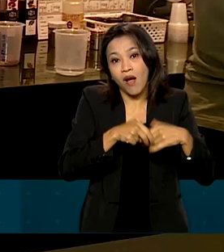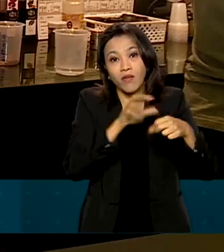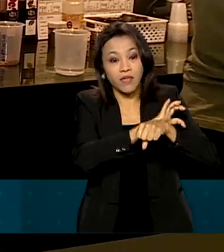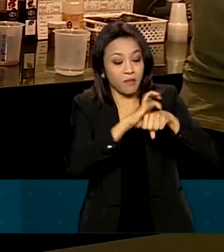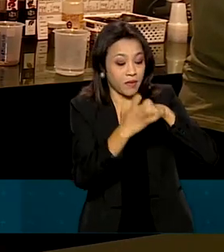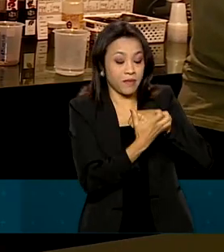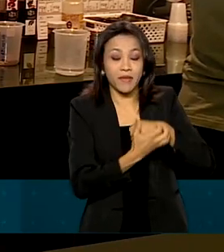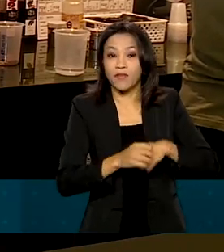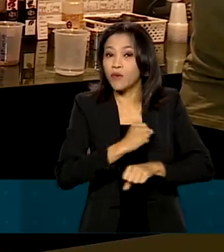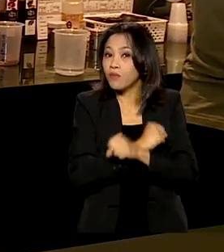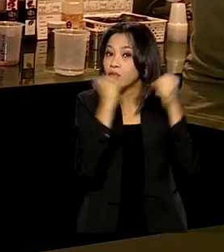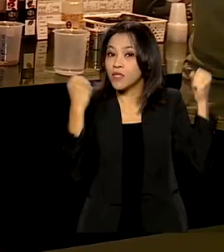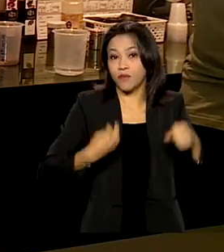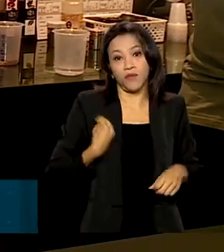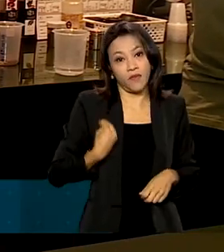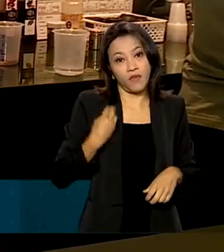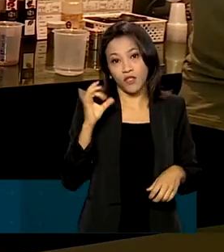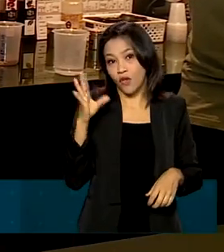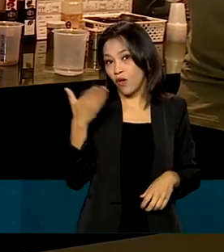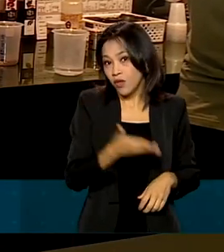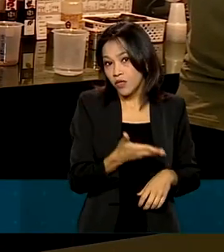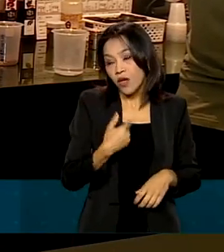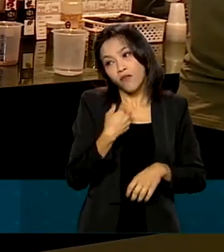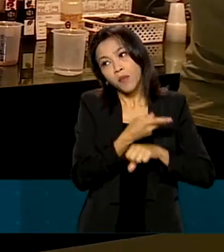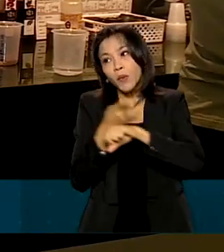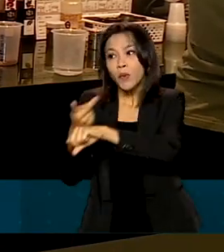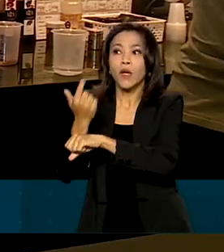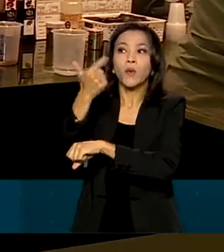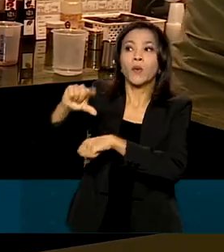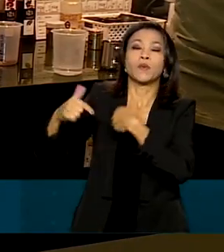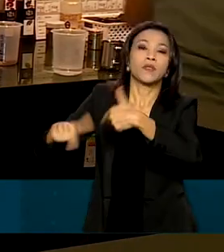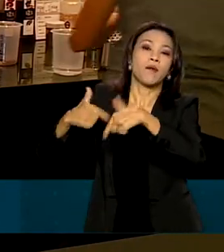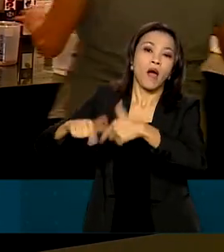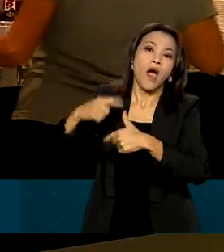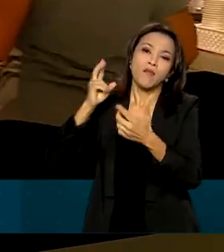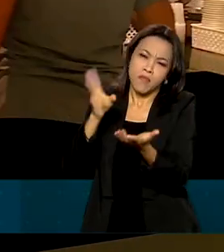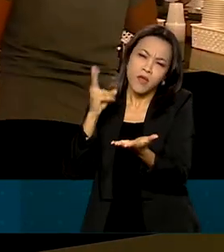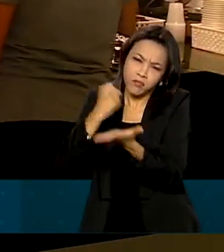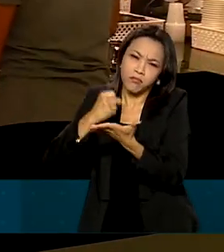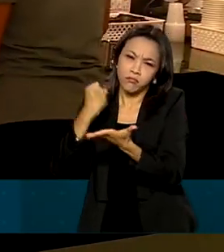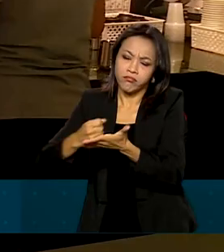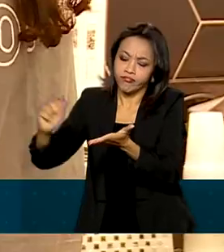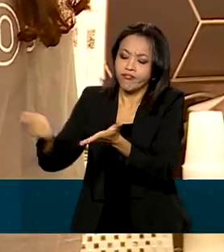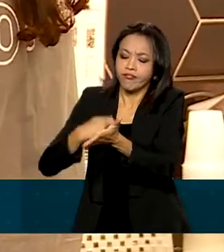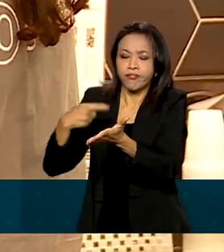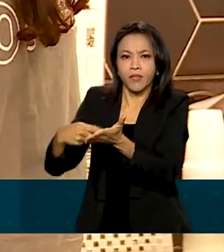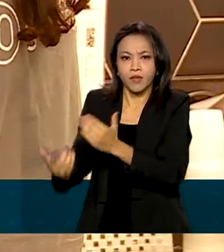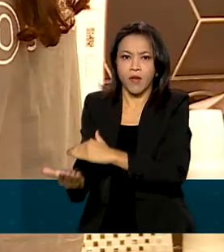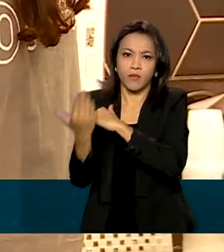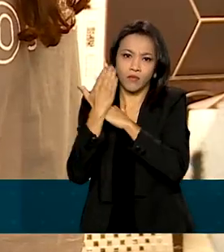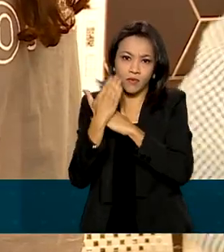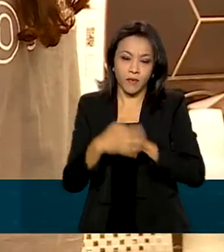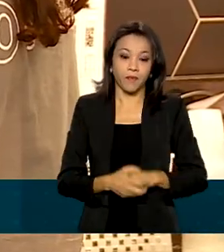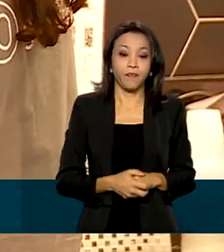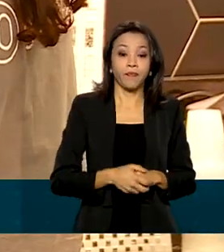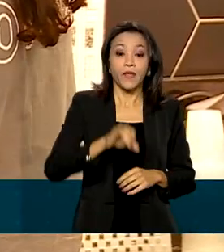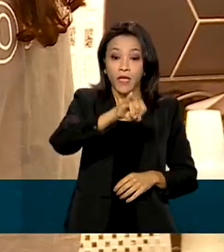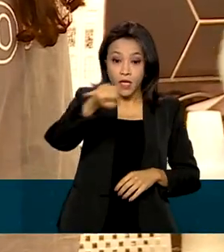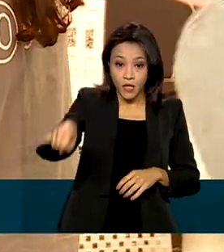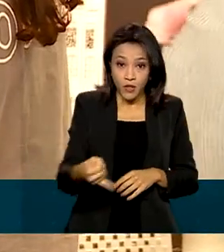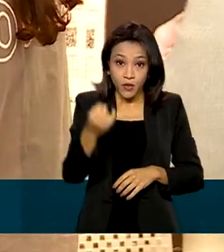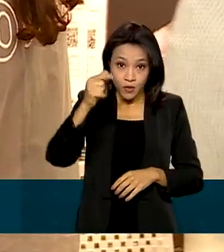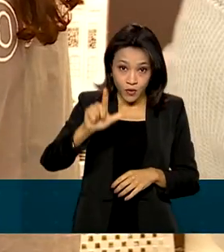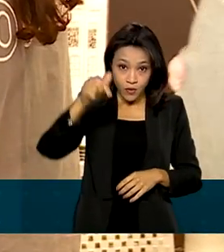impossível viver só disso. Então, eu resolvi buscar outro trabalho, mesmo de carteira assinada, que pudesse me ajudar. Em julho deste ano, ela foi